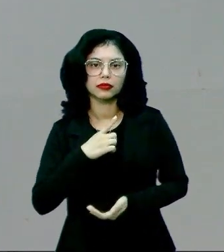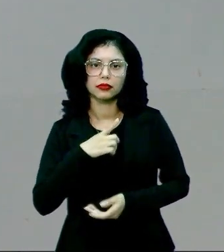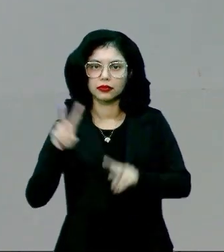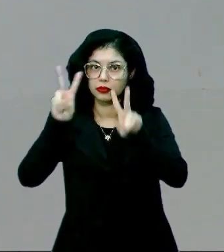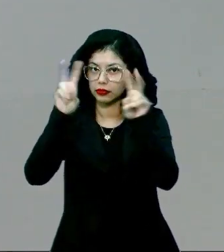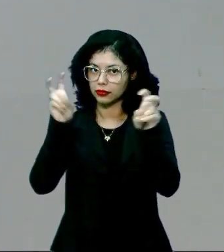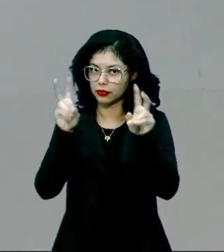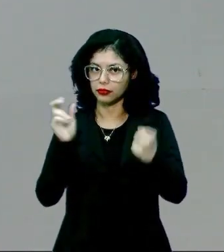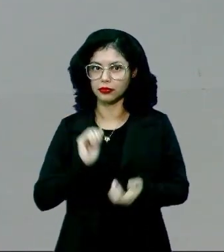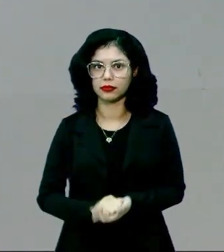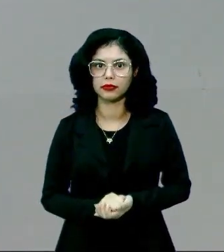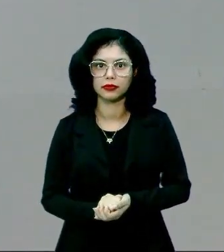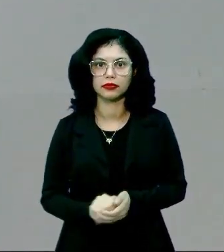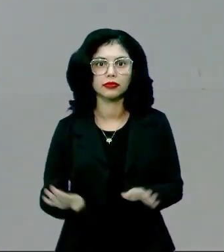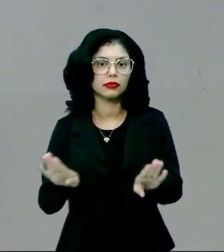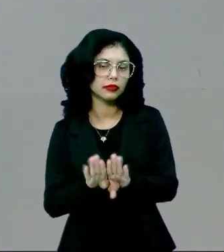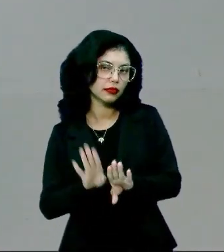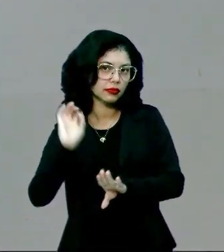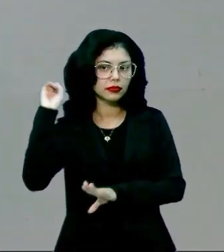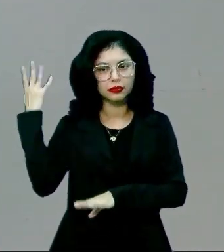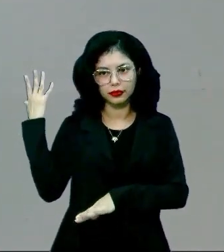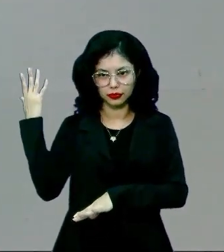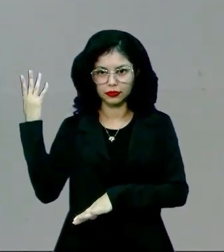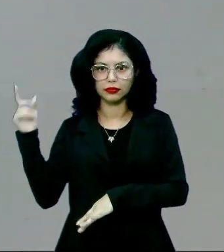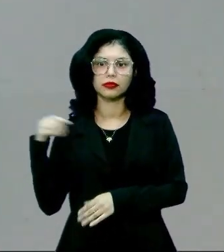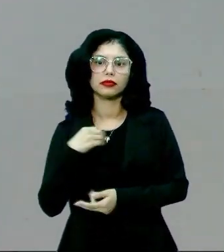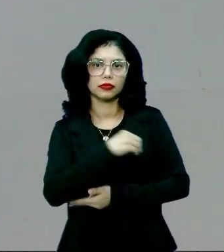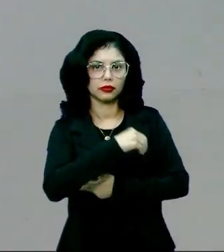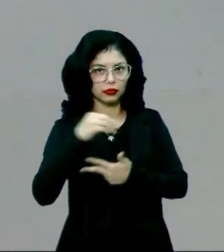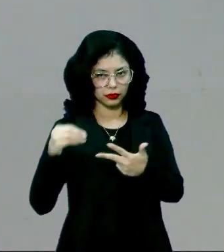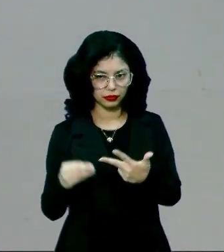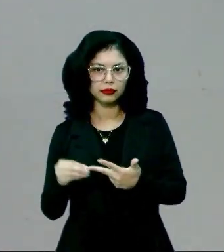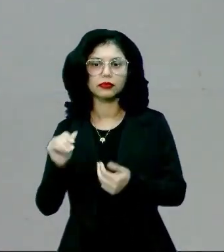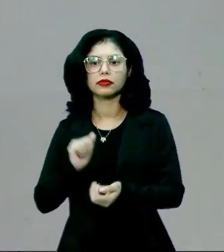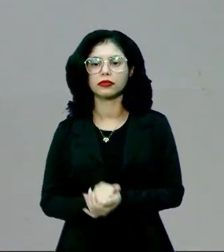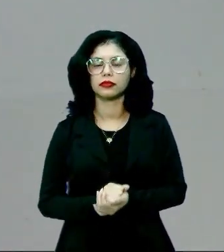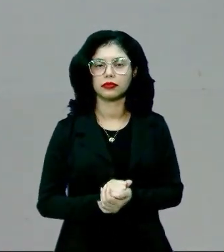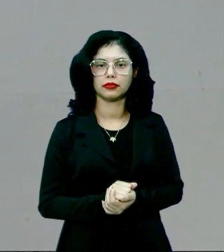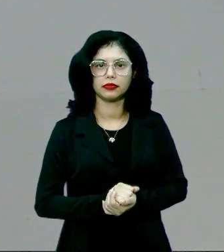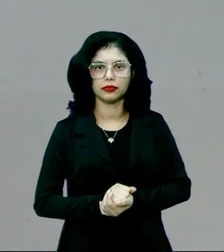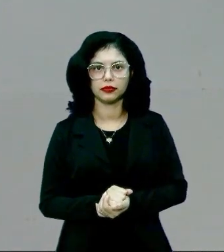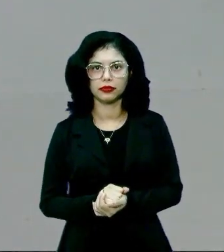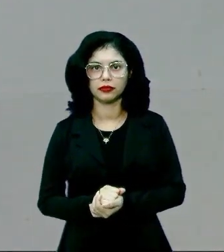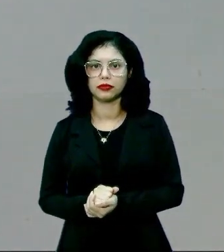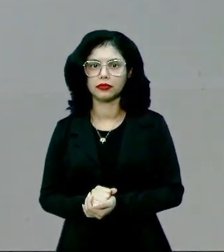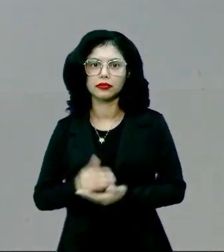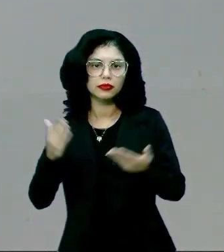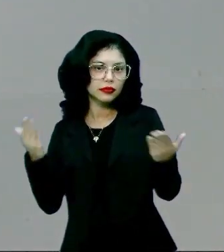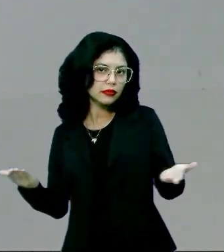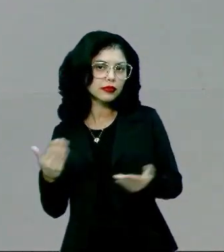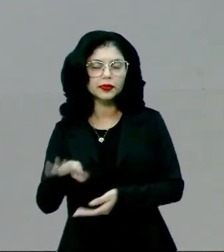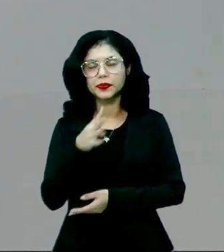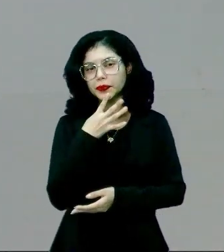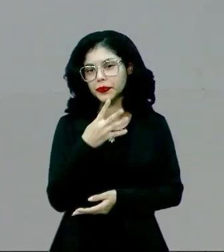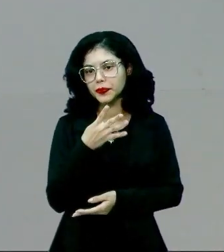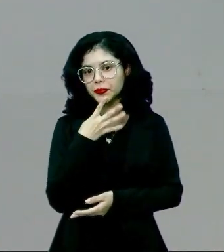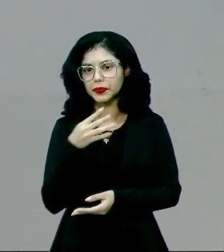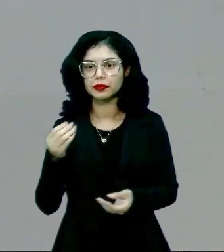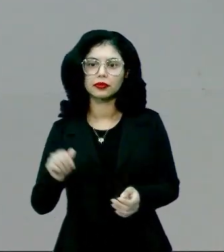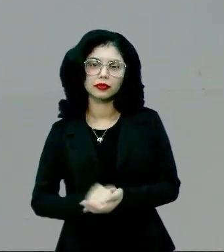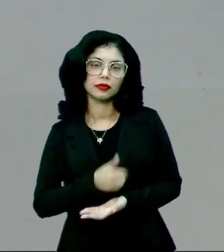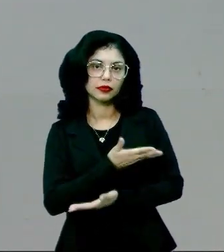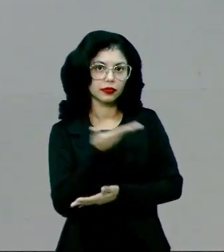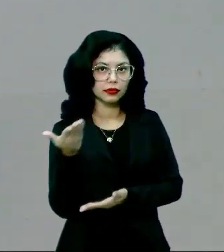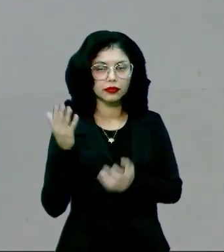são temáticas recorrentes no Exame Nacional do Ensino Médio. E é bastante interessante